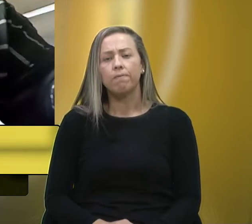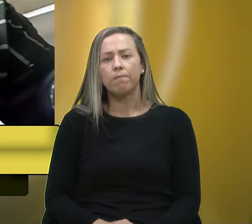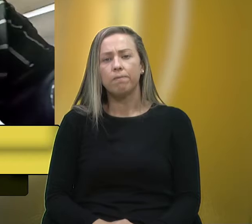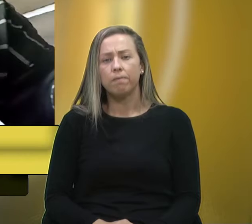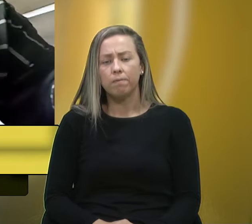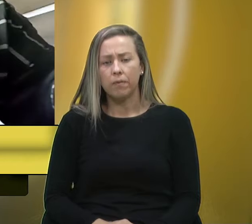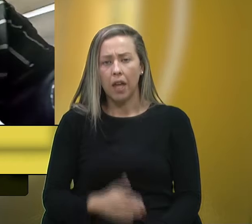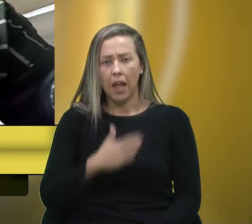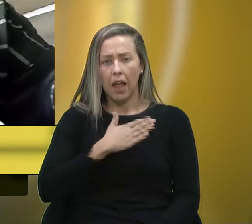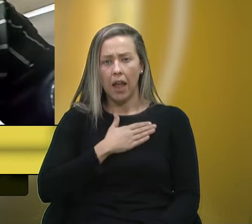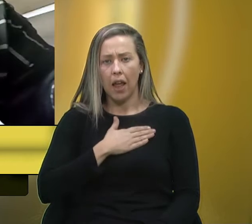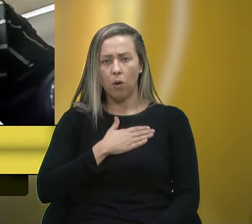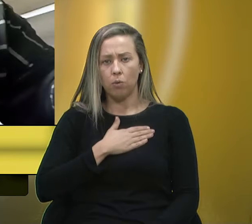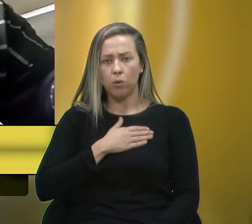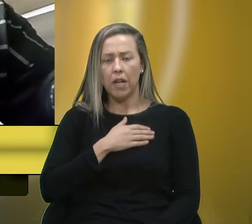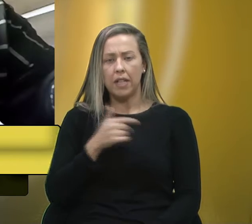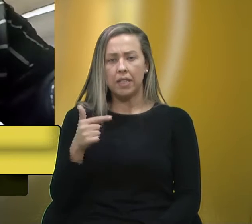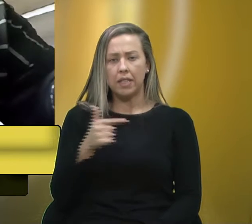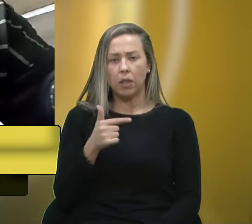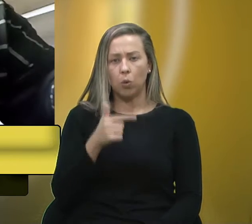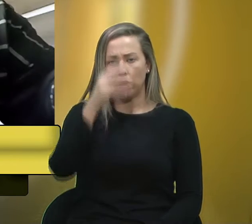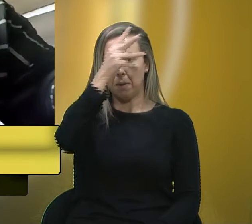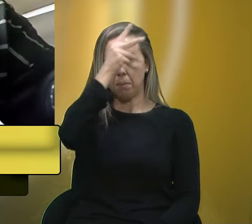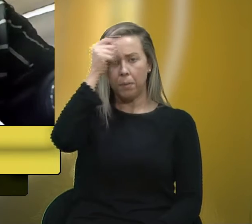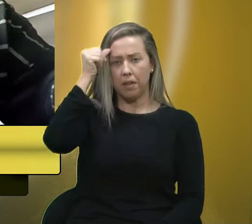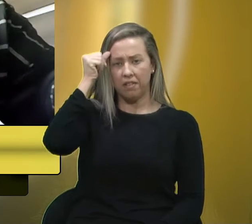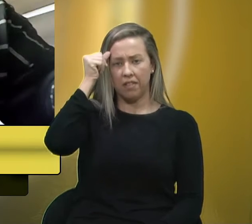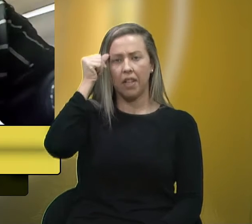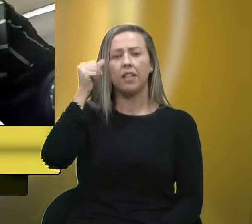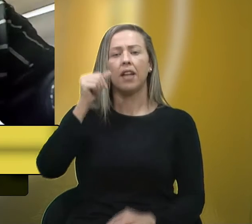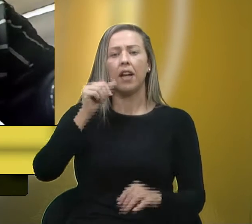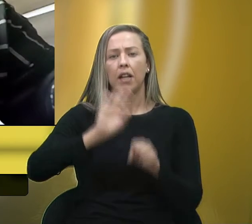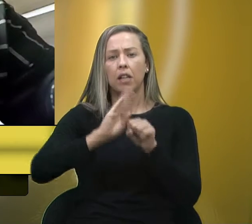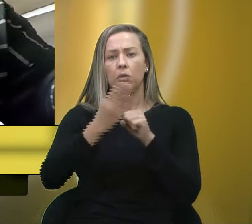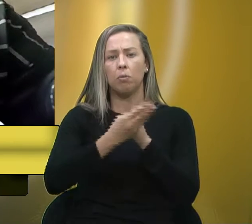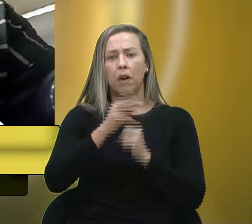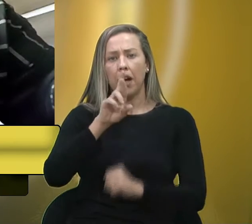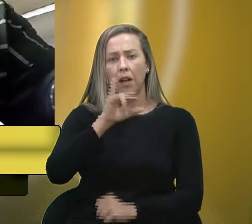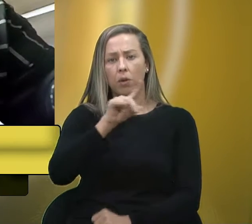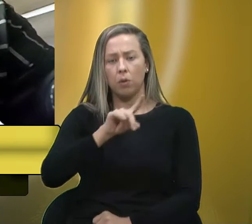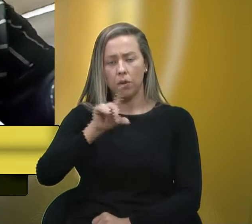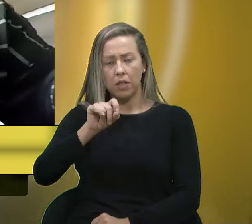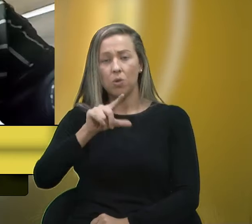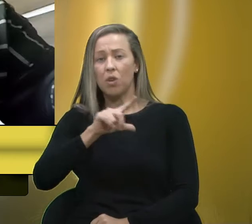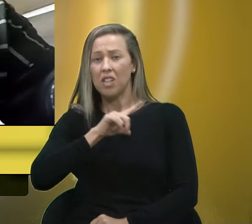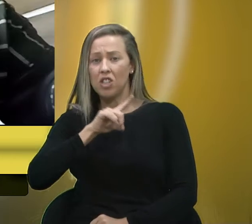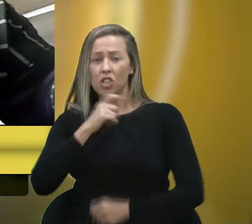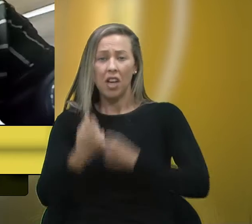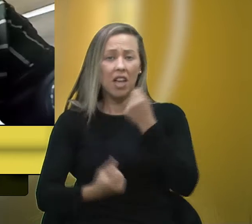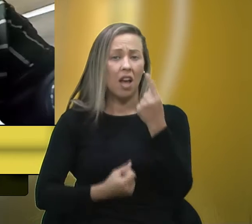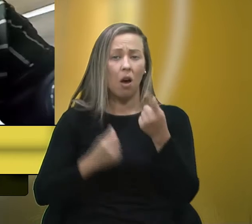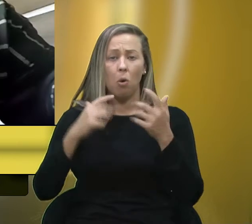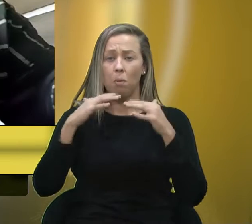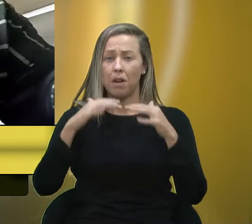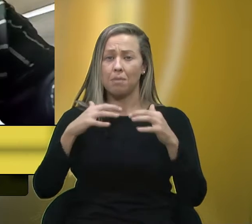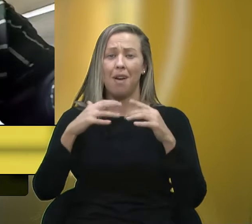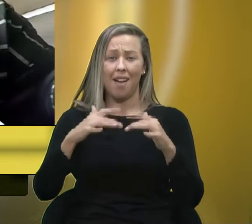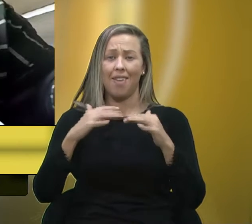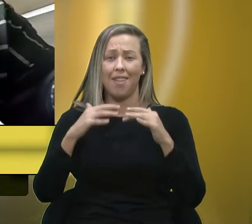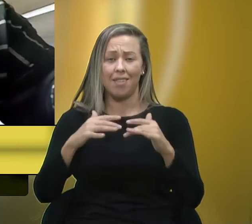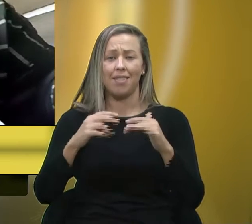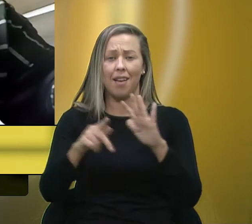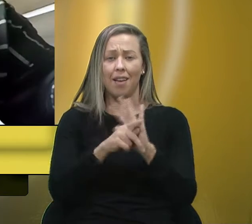da qual eu fui subprefeita, ela tinha algumas máquinas, onde a comunidade aqui